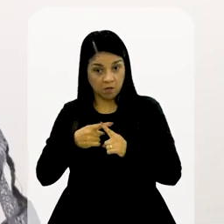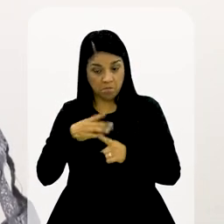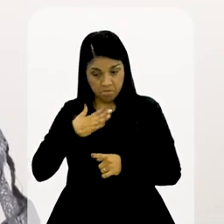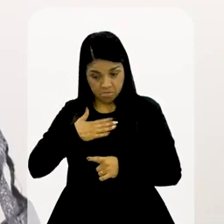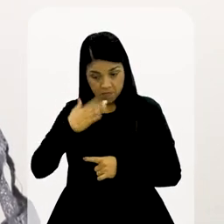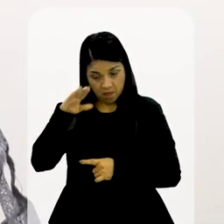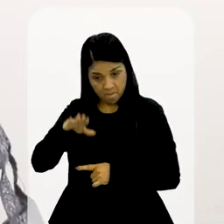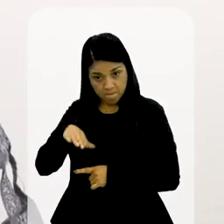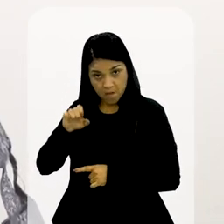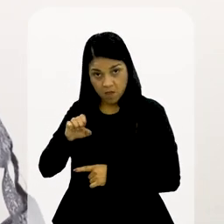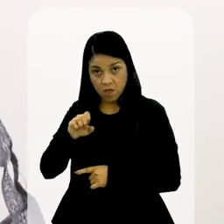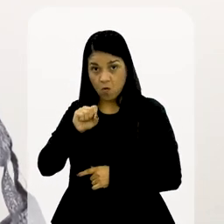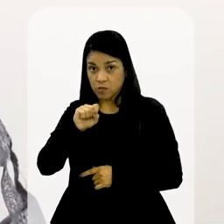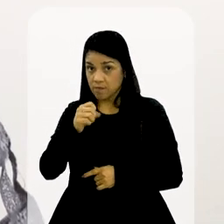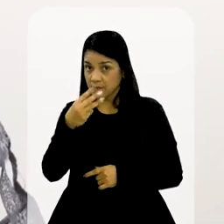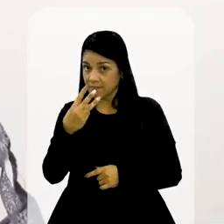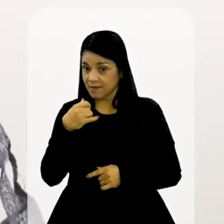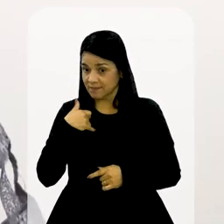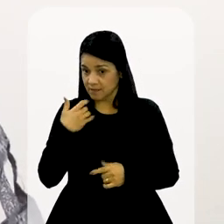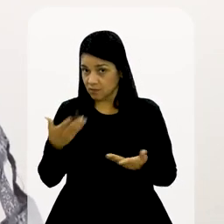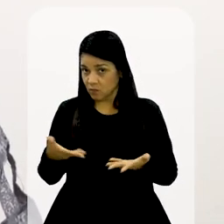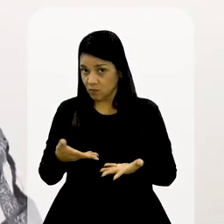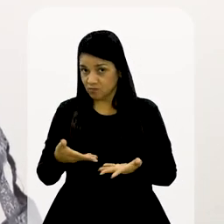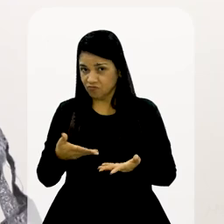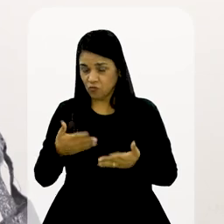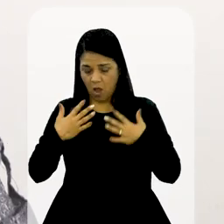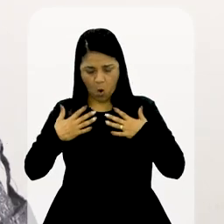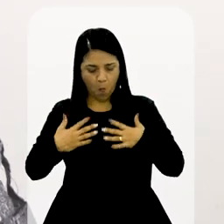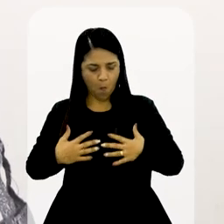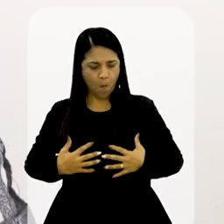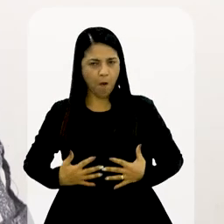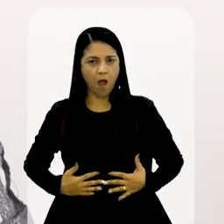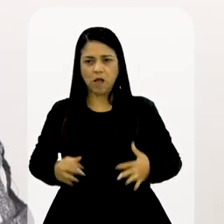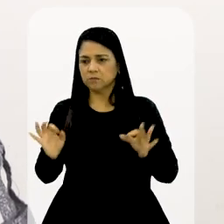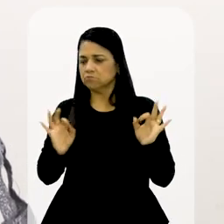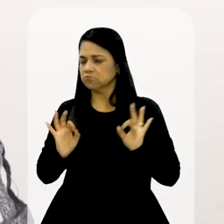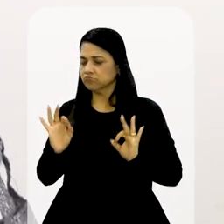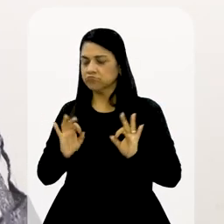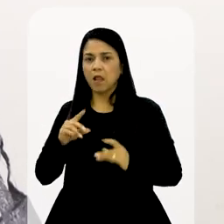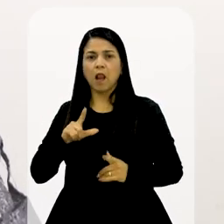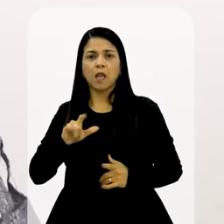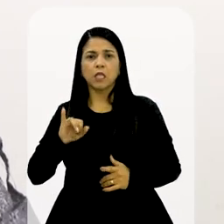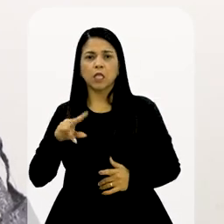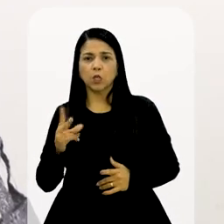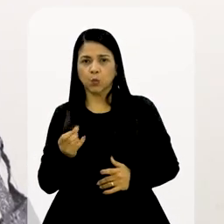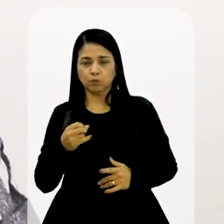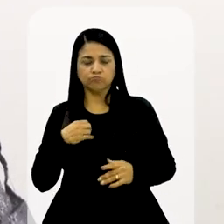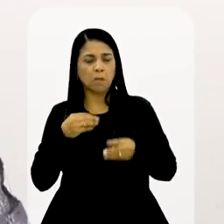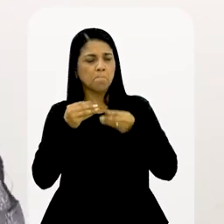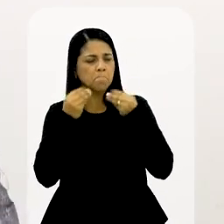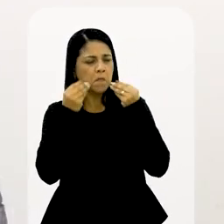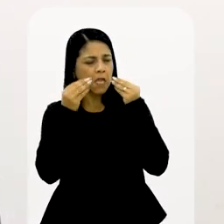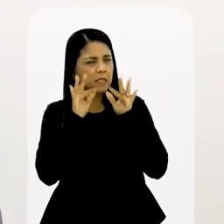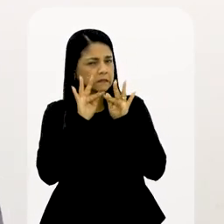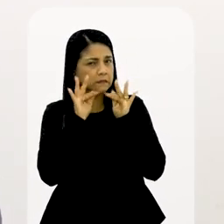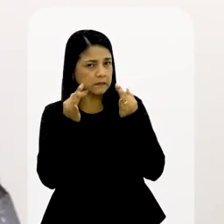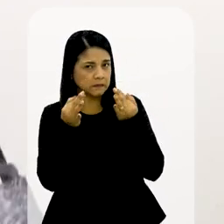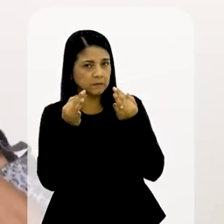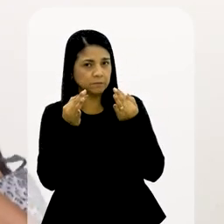arrumar, porque a minha mãe, hoje com 83 anos, ainda é assim. Minha mãe só anda de linho, está sempre arrumada. Nunca